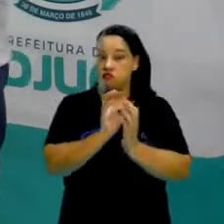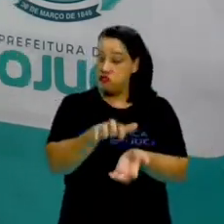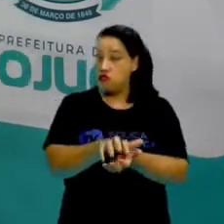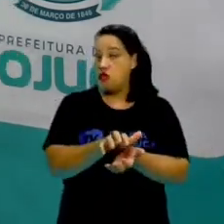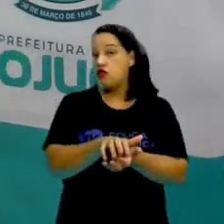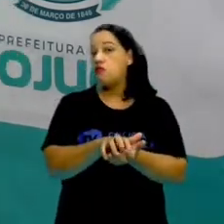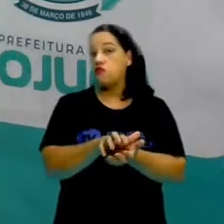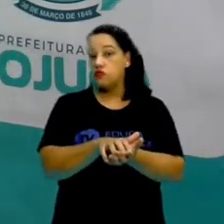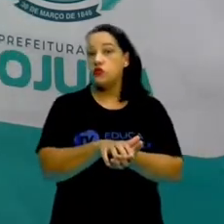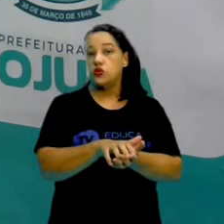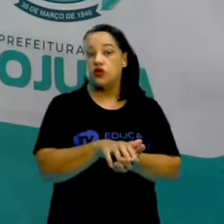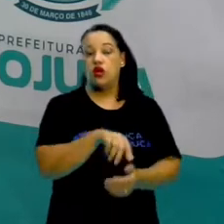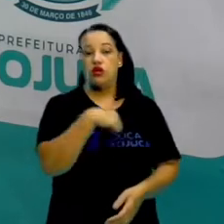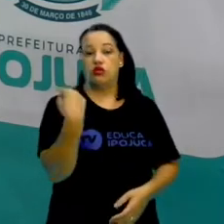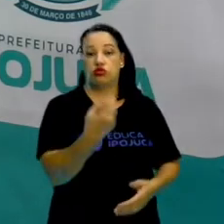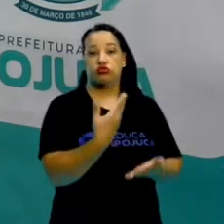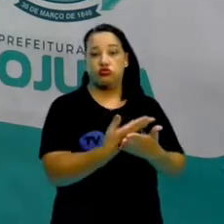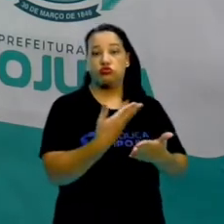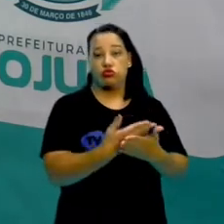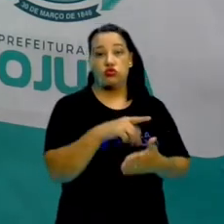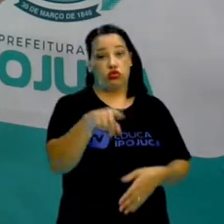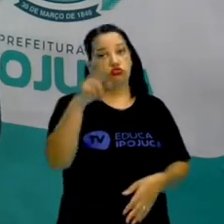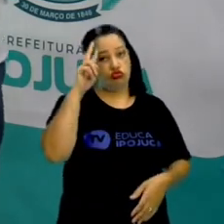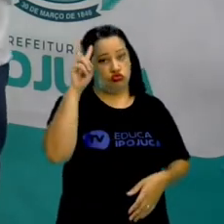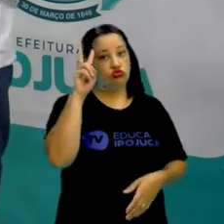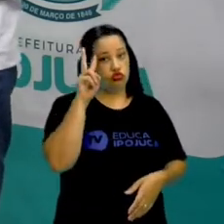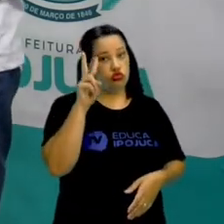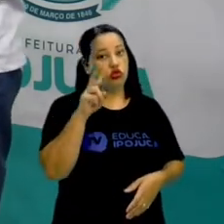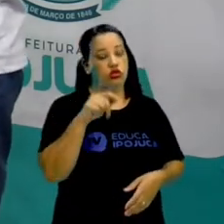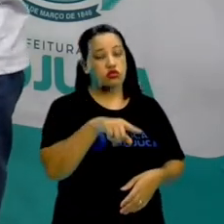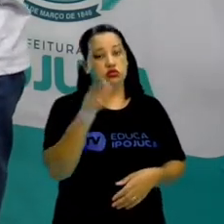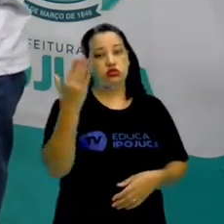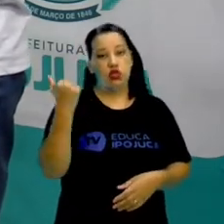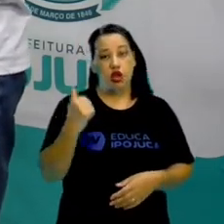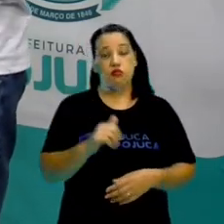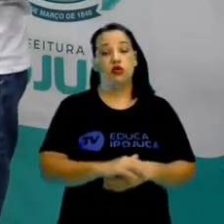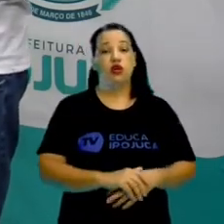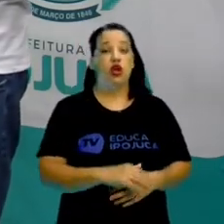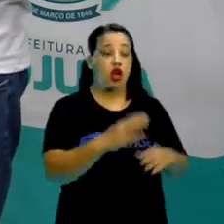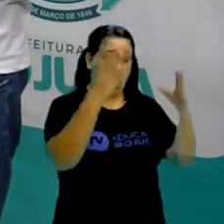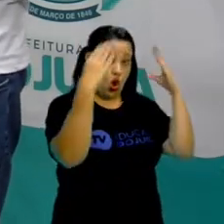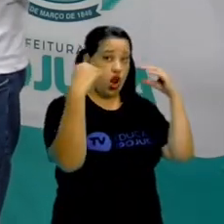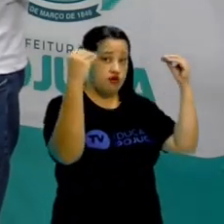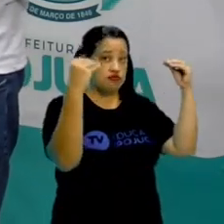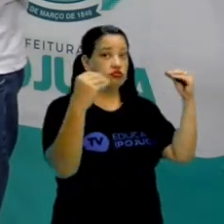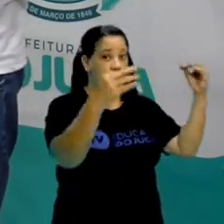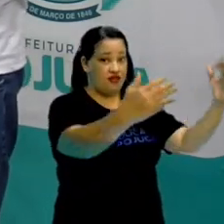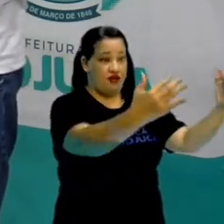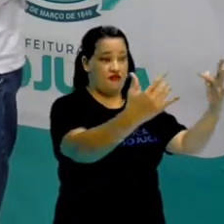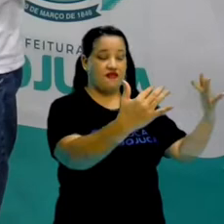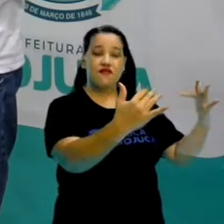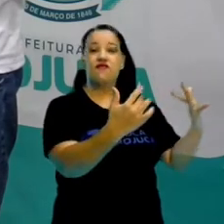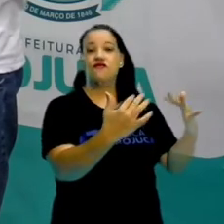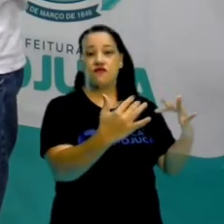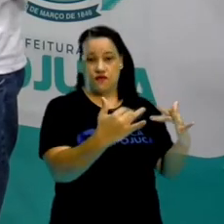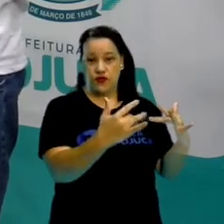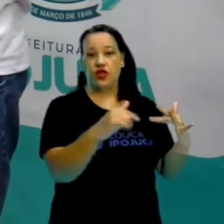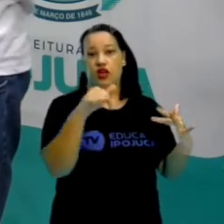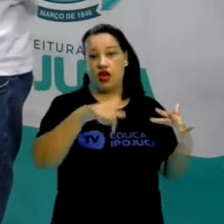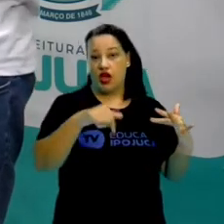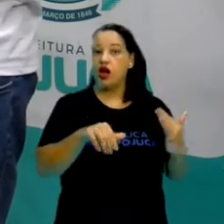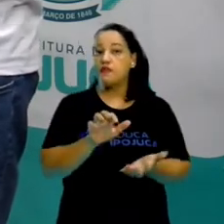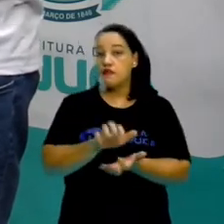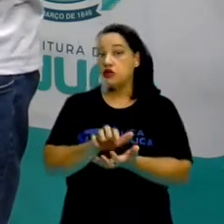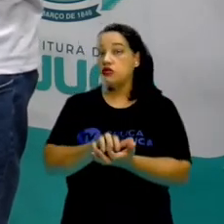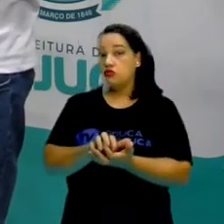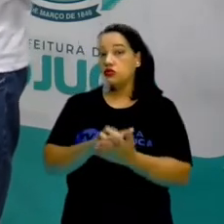saber, já devem ter estudado durante suas aulas de história, certo? Os holandeses vão invadir Pernambuco, tá bem? Durante